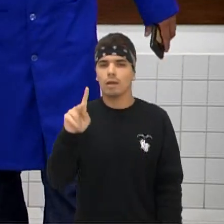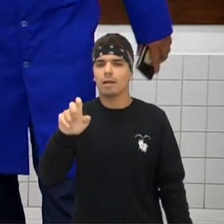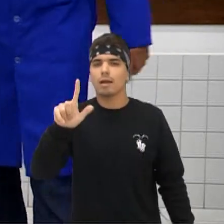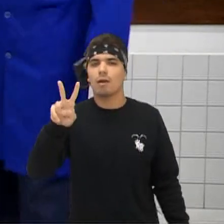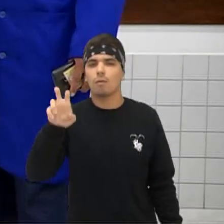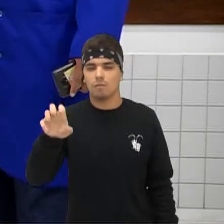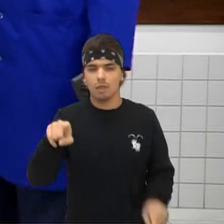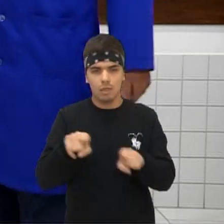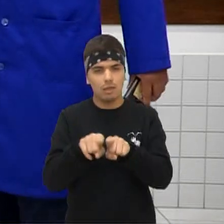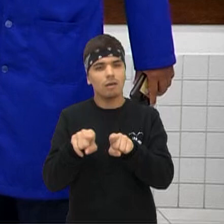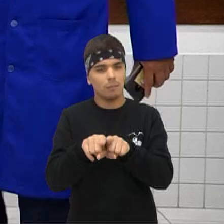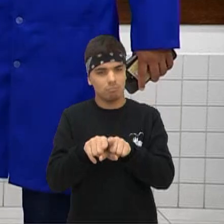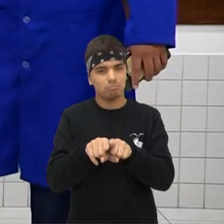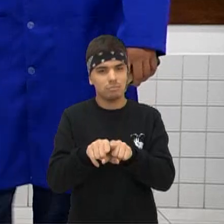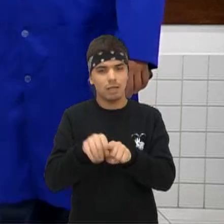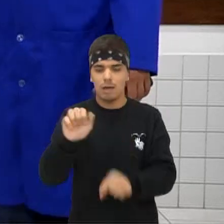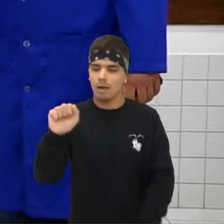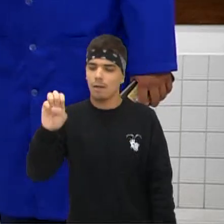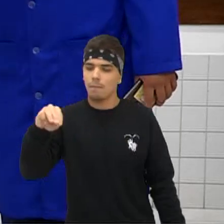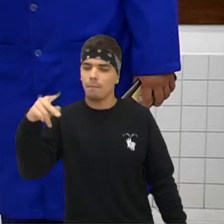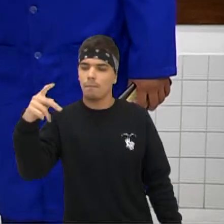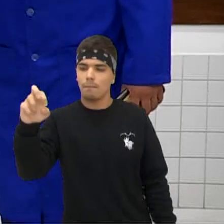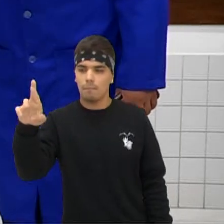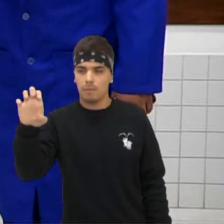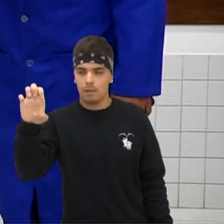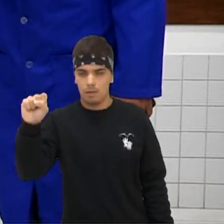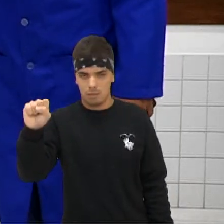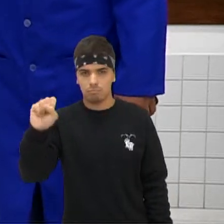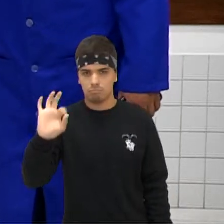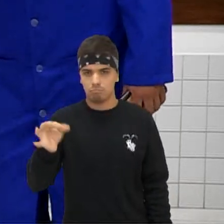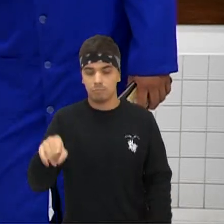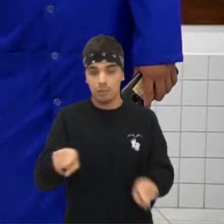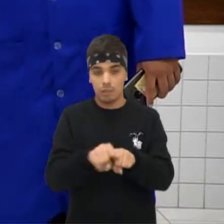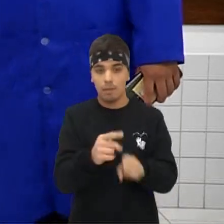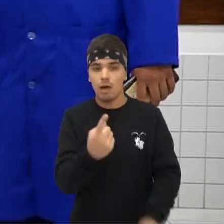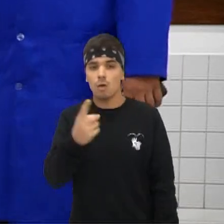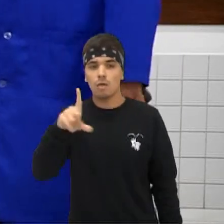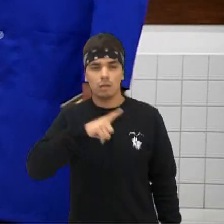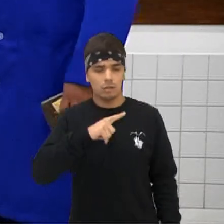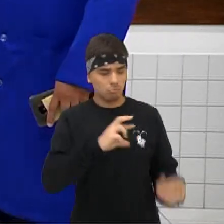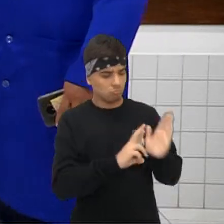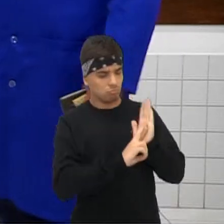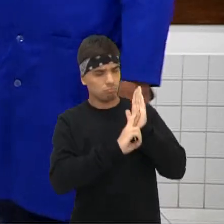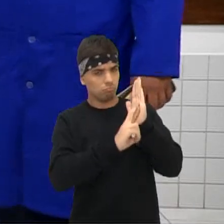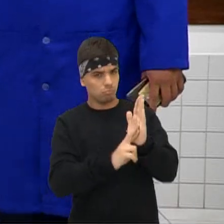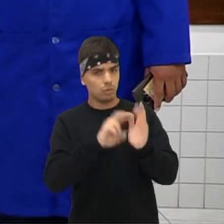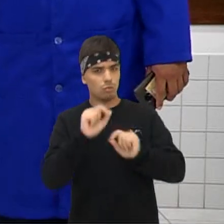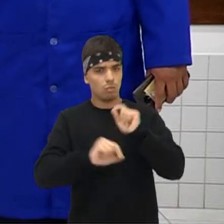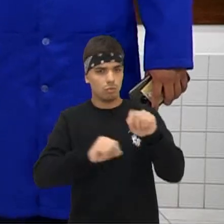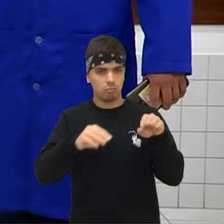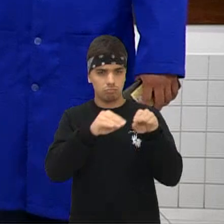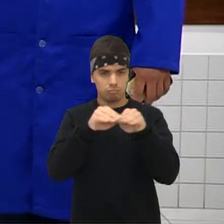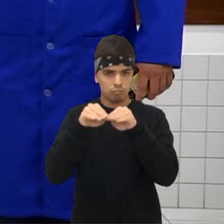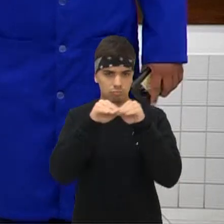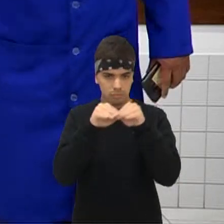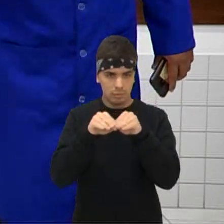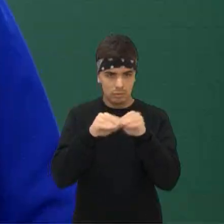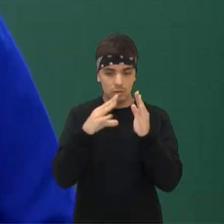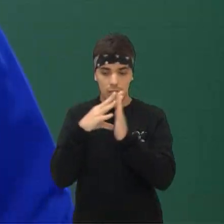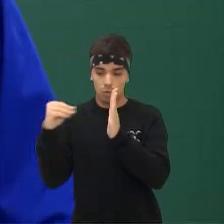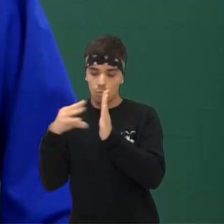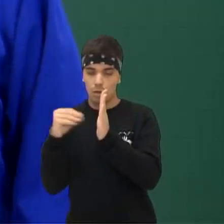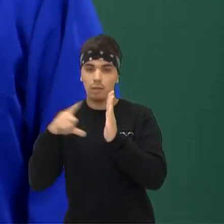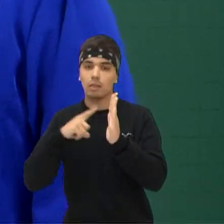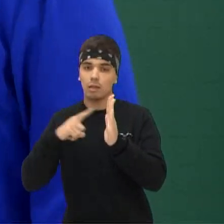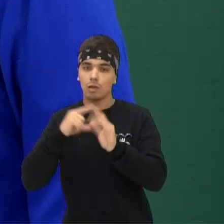corrente elétrica que estaremos trabalhando com ampere Essas unidades que temos ali, pessoal Como referência, ela vai estar trabalhando assim Que são os padrões As derivadas